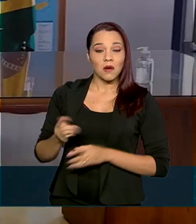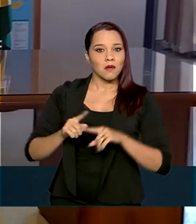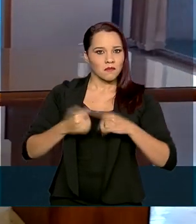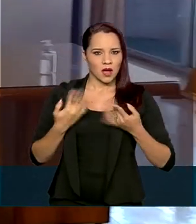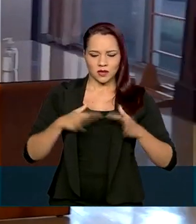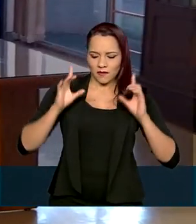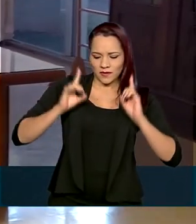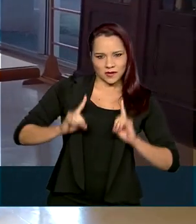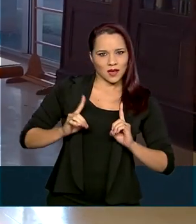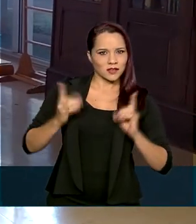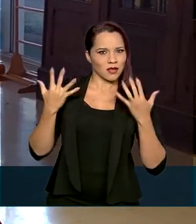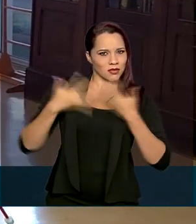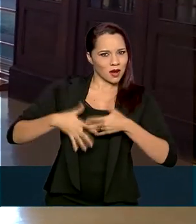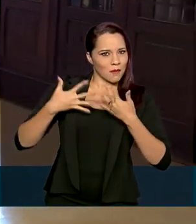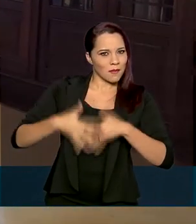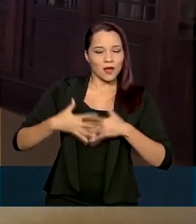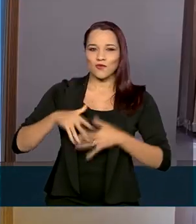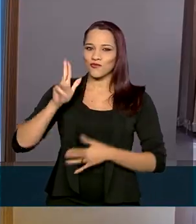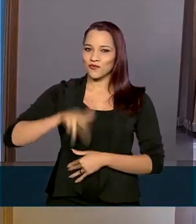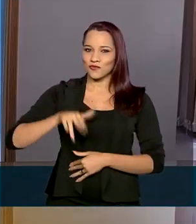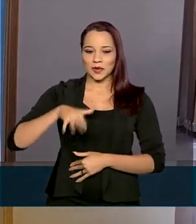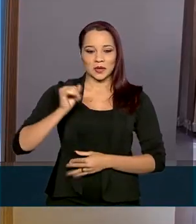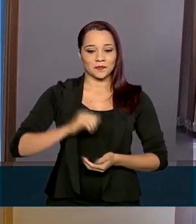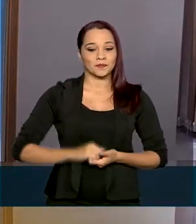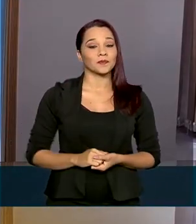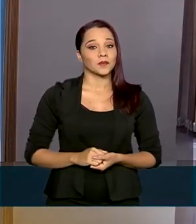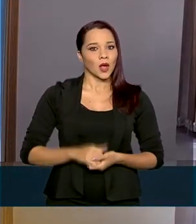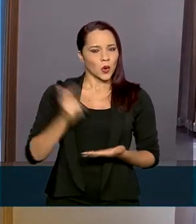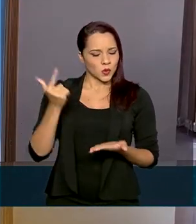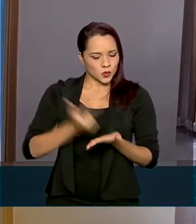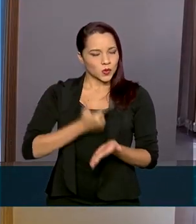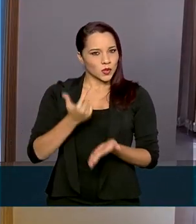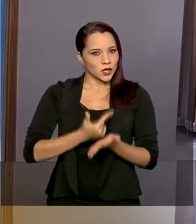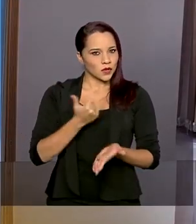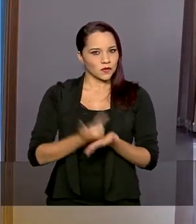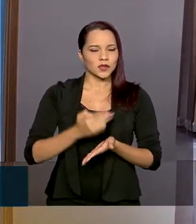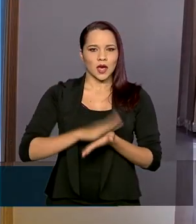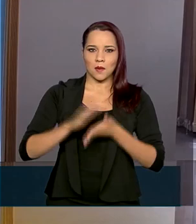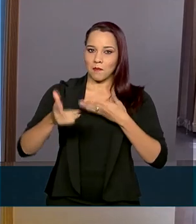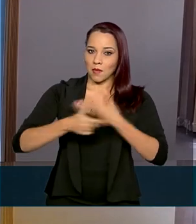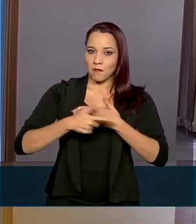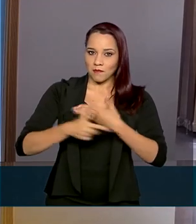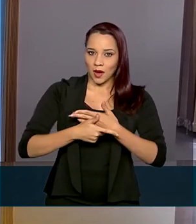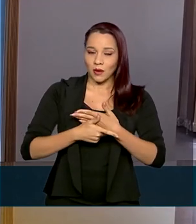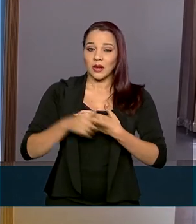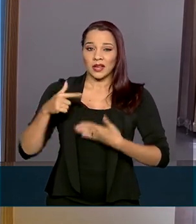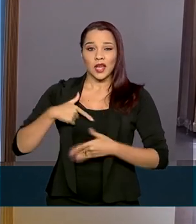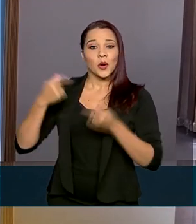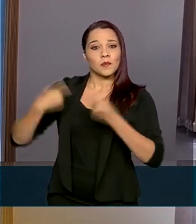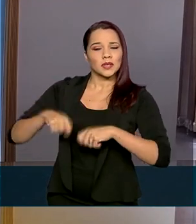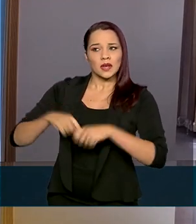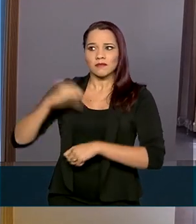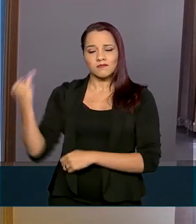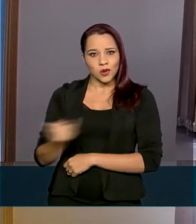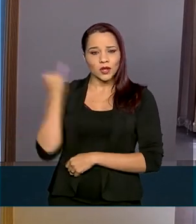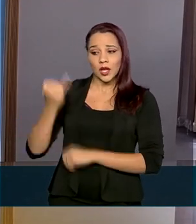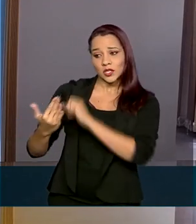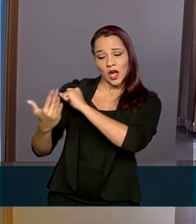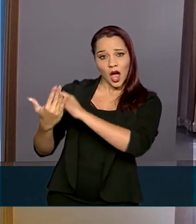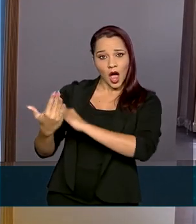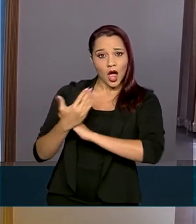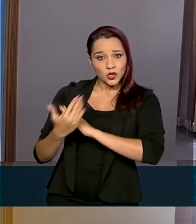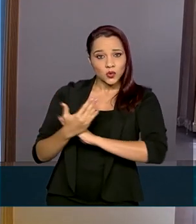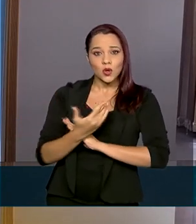deficiência nunca foi uma barreira. Os livros eram eminentemente em papel e eu dependia fundamentalmente da ajuda de